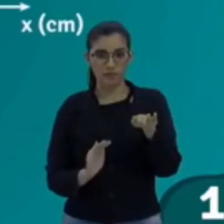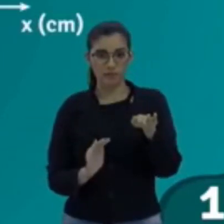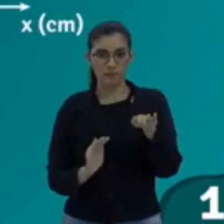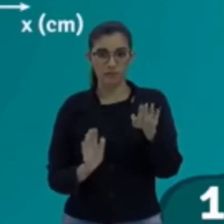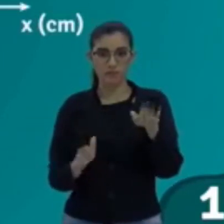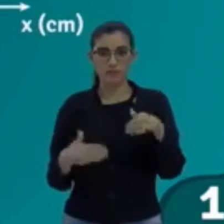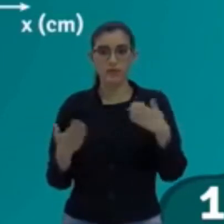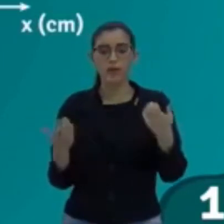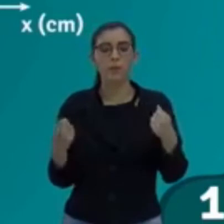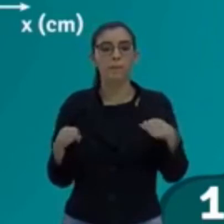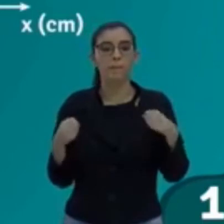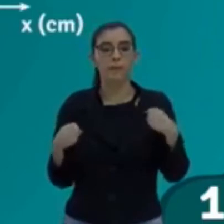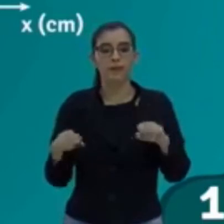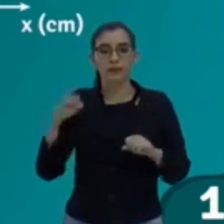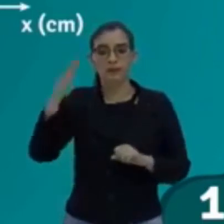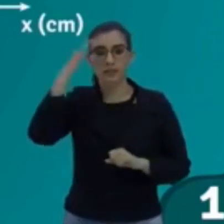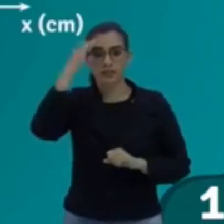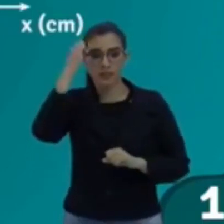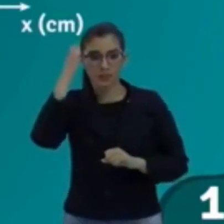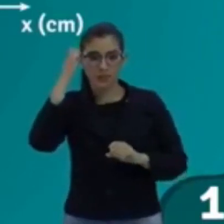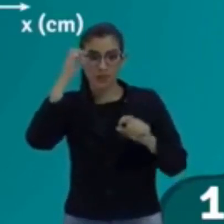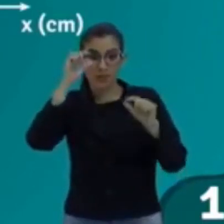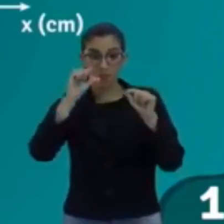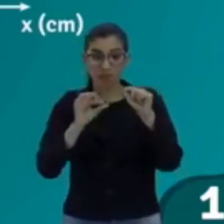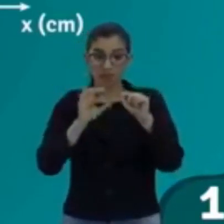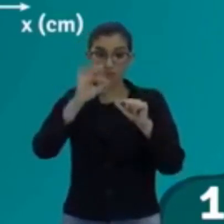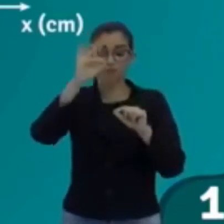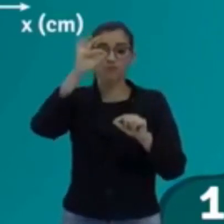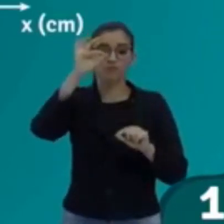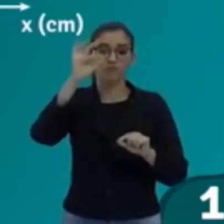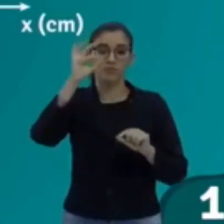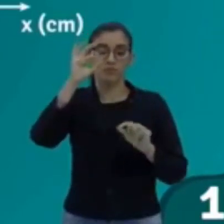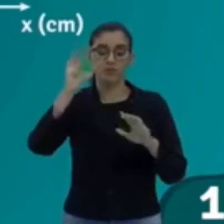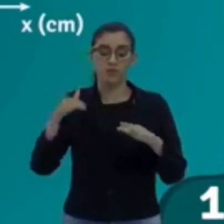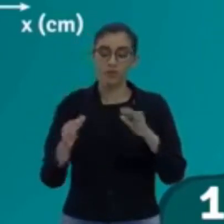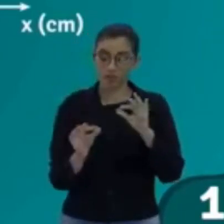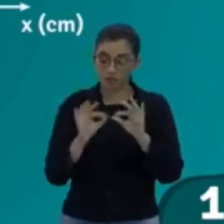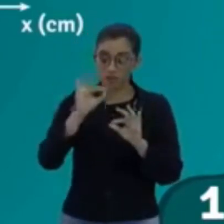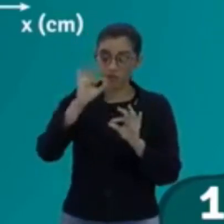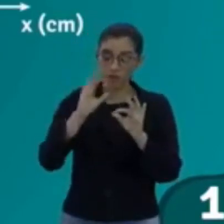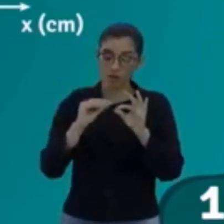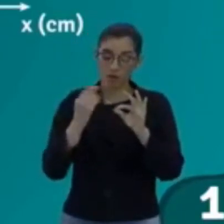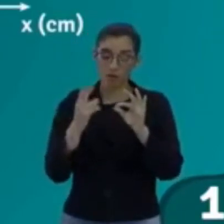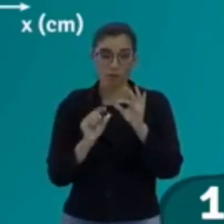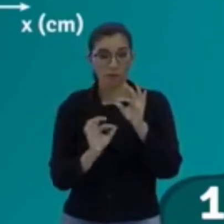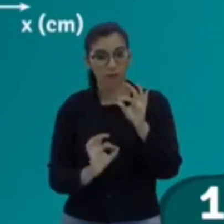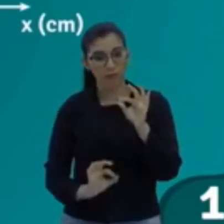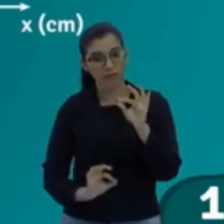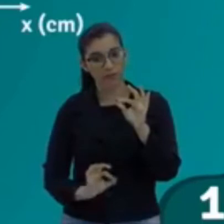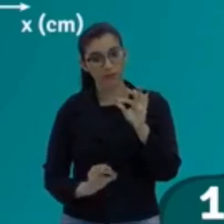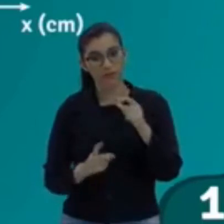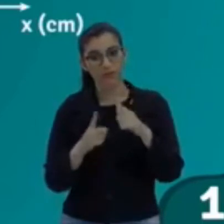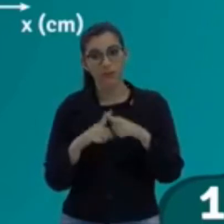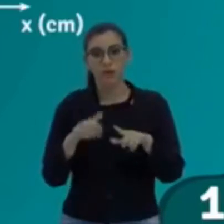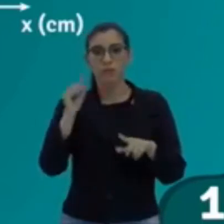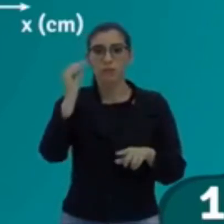preciso saber esse tamanho aqui. Tanto pra cima como pra baixo. Mas, observa que o gráfico deu pra você.